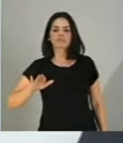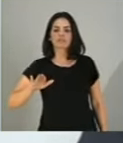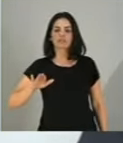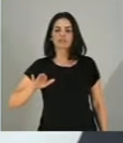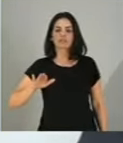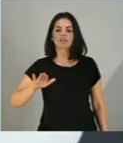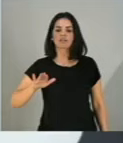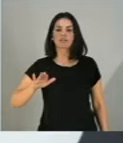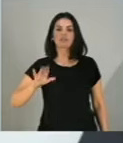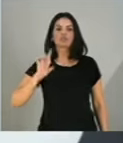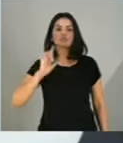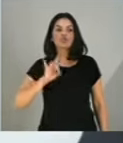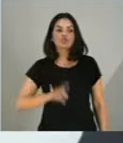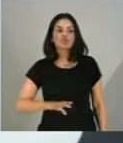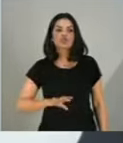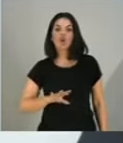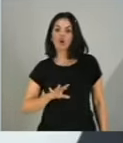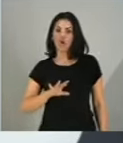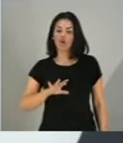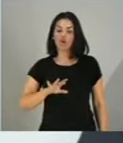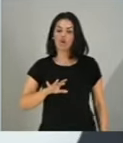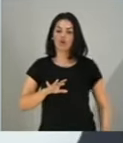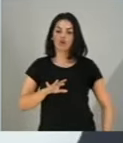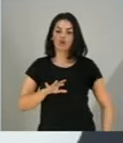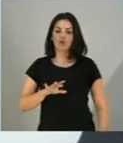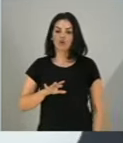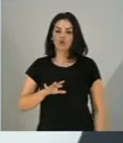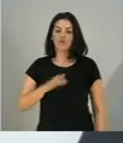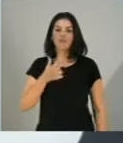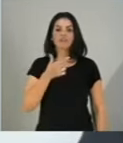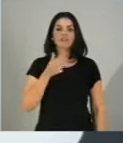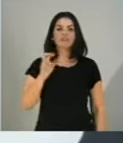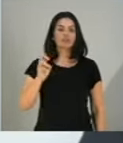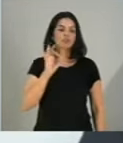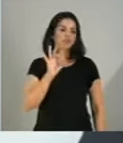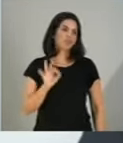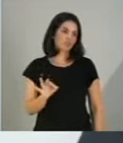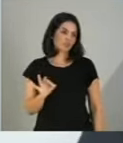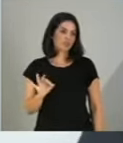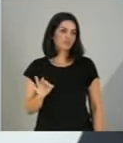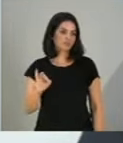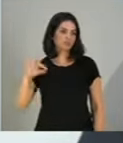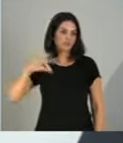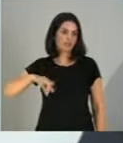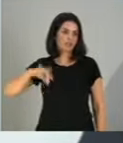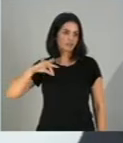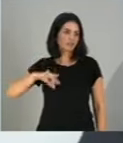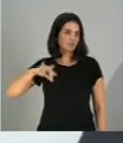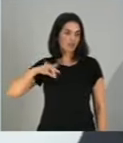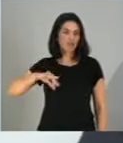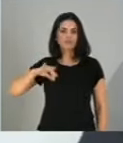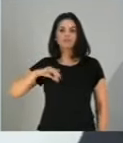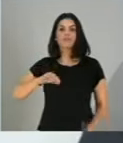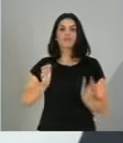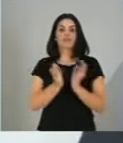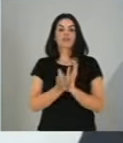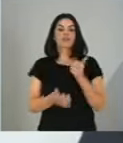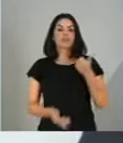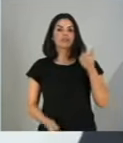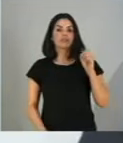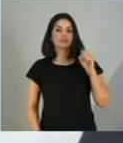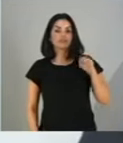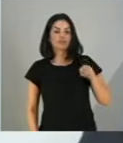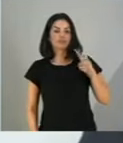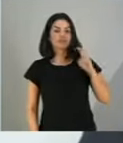um quarto do salário mínimo aumentou mais de 2 milhões. Hoje, no Brasil, 10,5 milhões